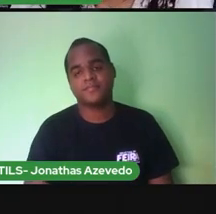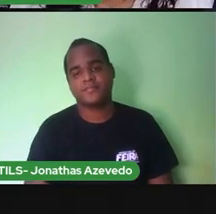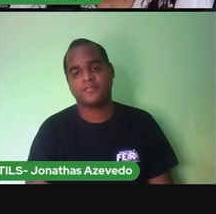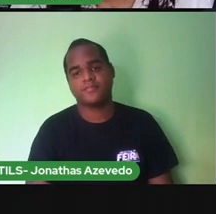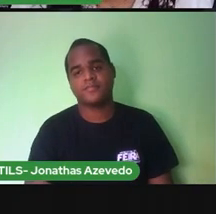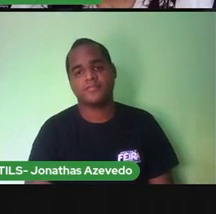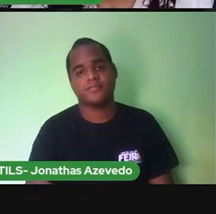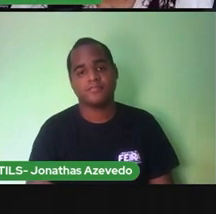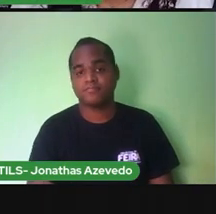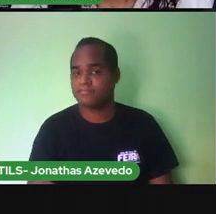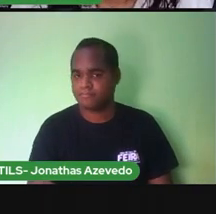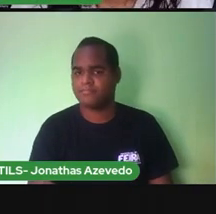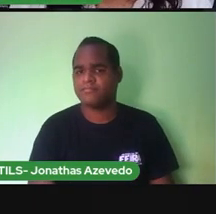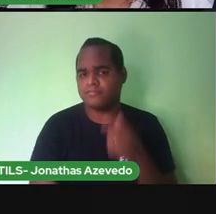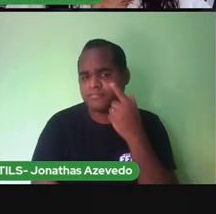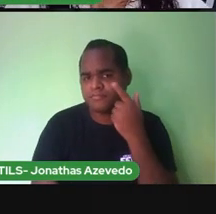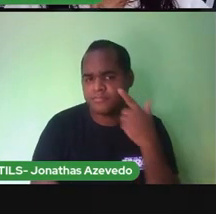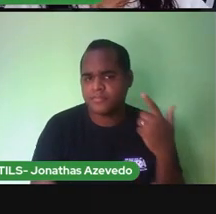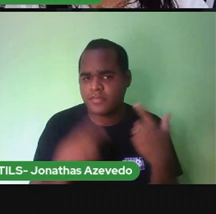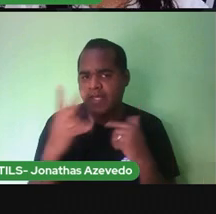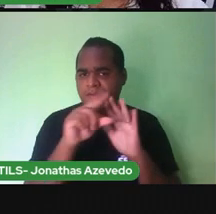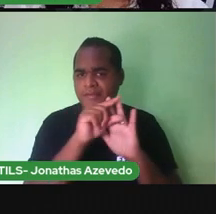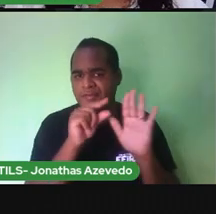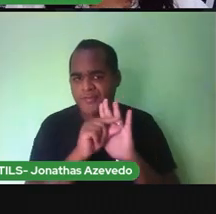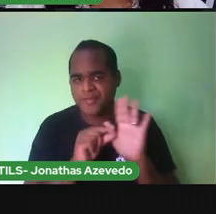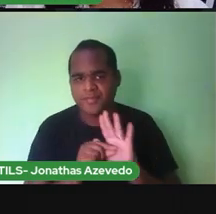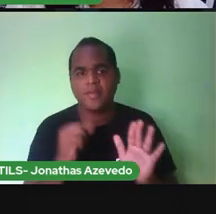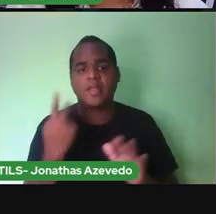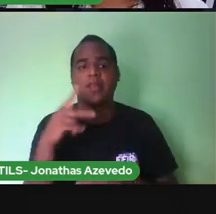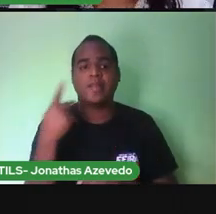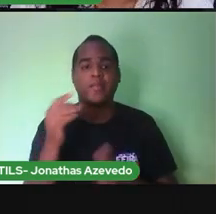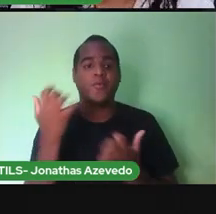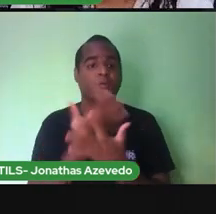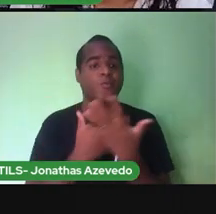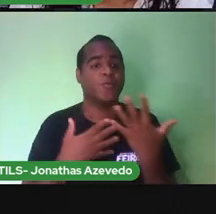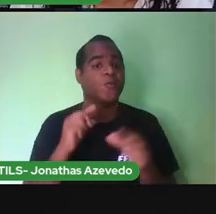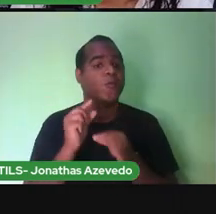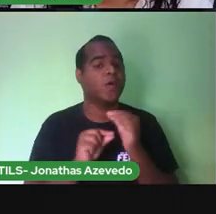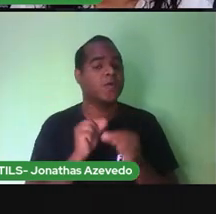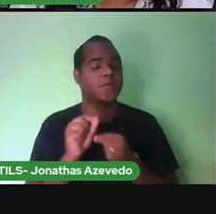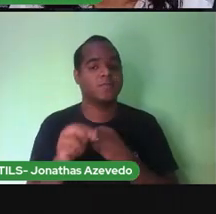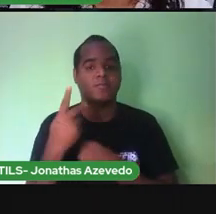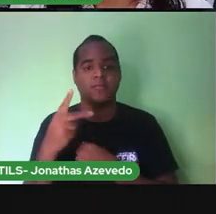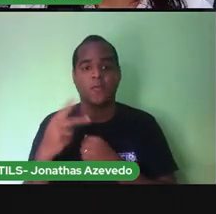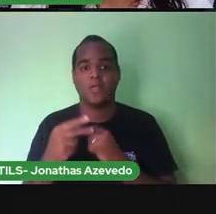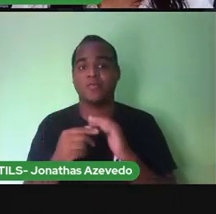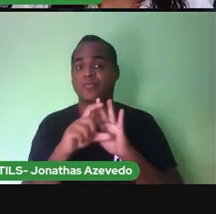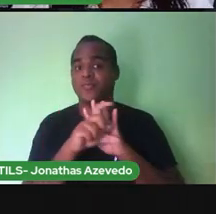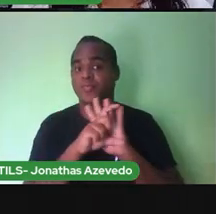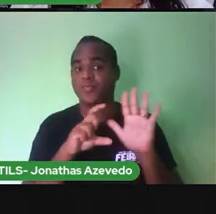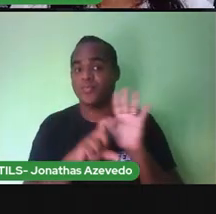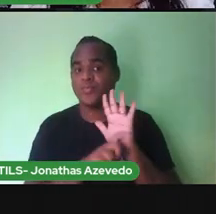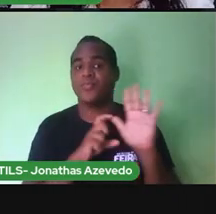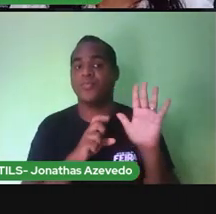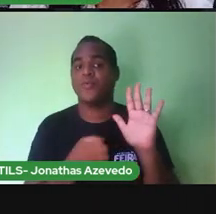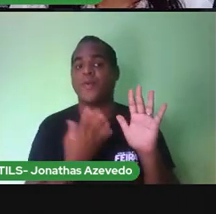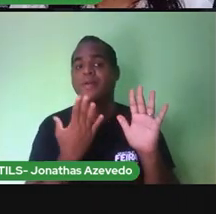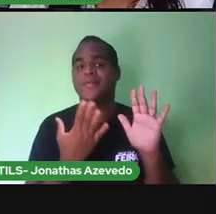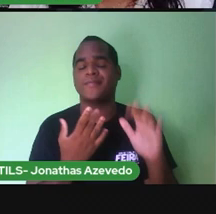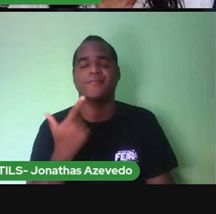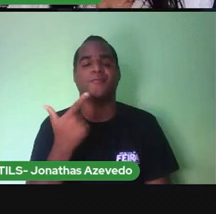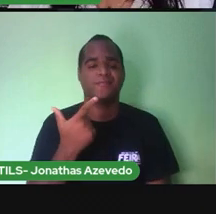versos tem nesta cantiga? Oito versos E quantas estrofes? Duas